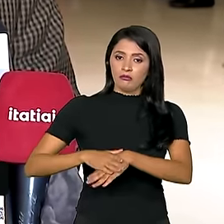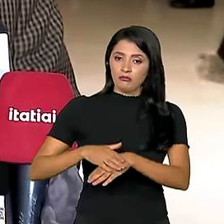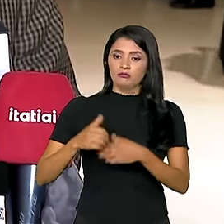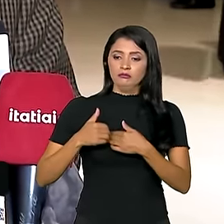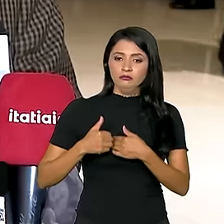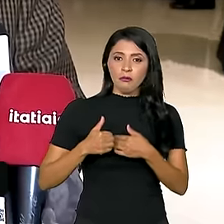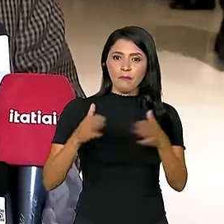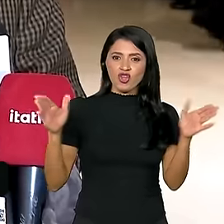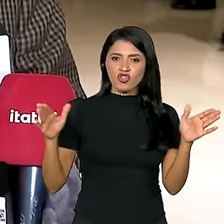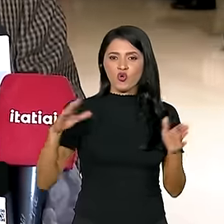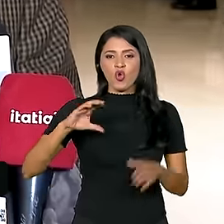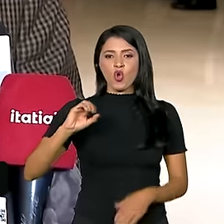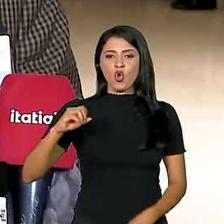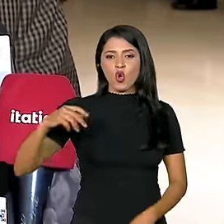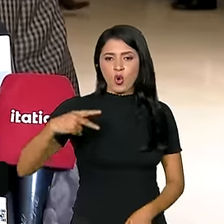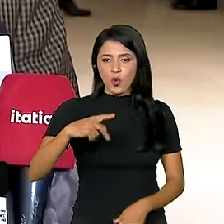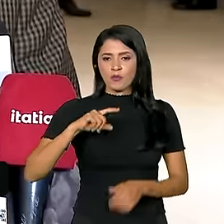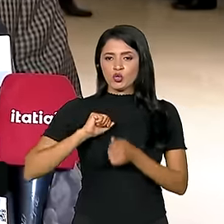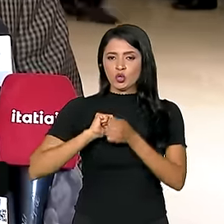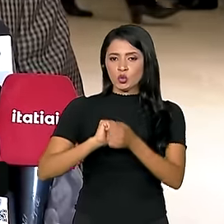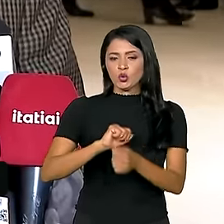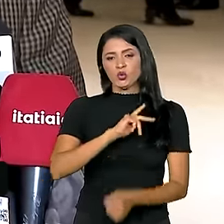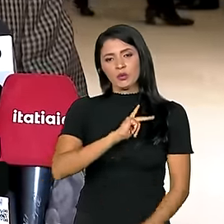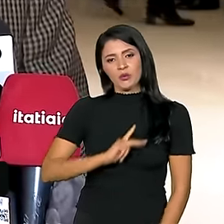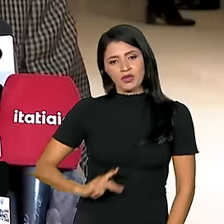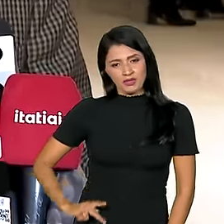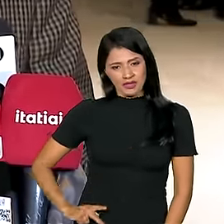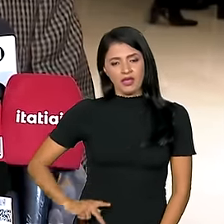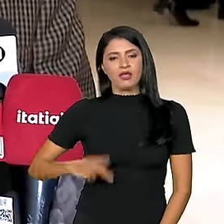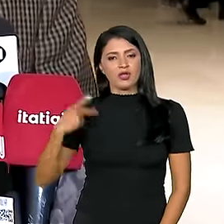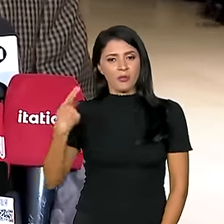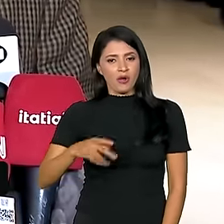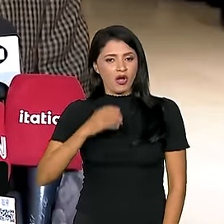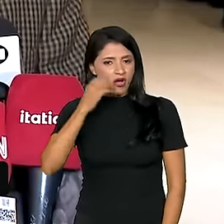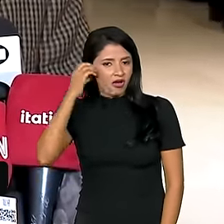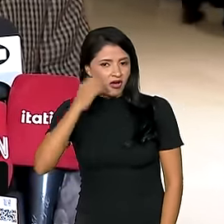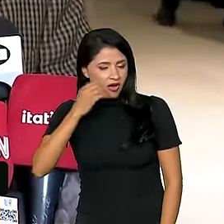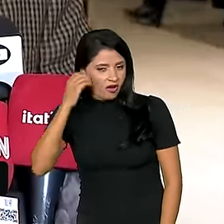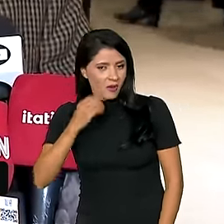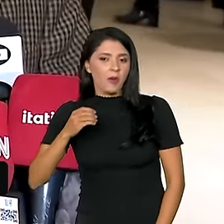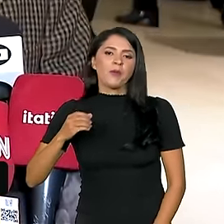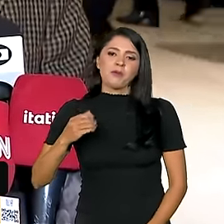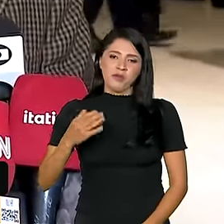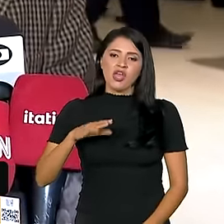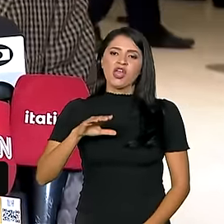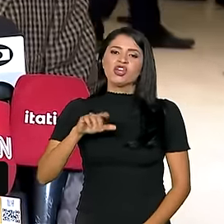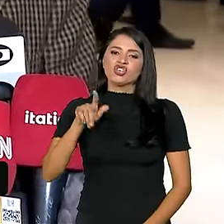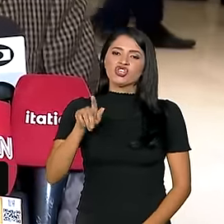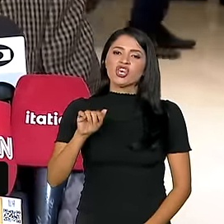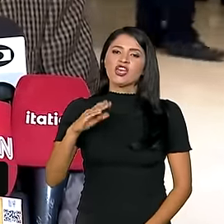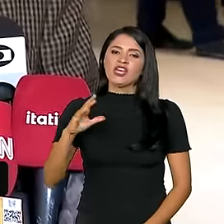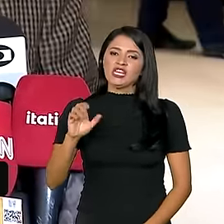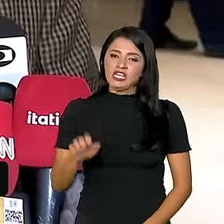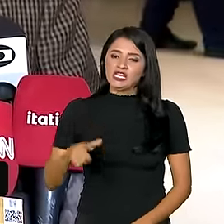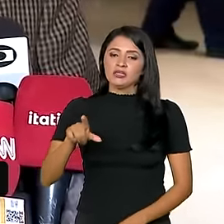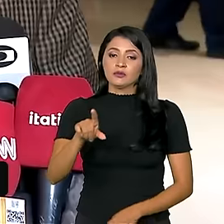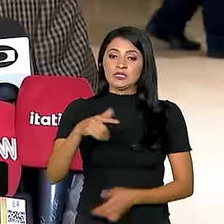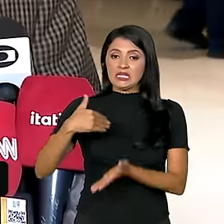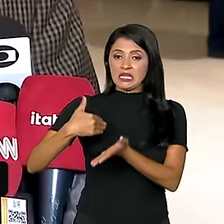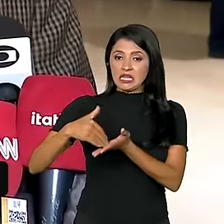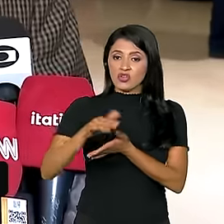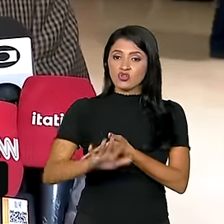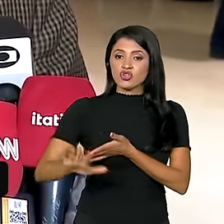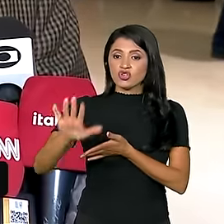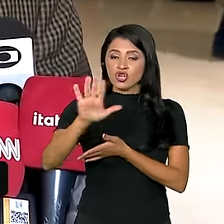abertura da COP, junto com o presidente dos Emirados Árabes, Sheikh Mohammed, o secretário-geral da ONU, o rei